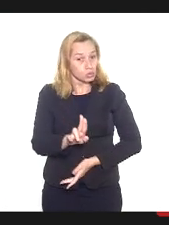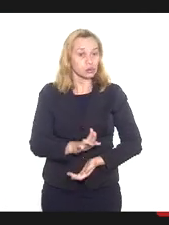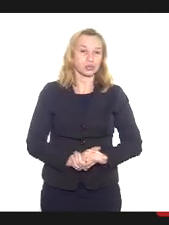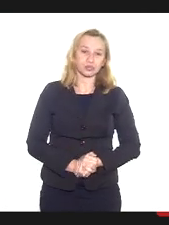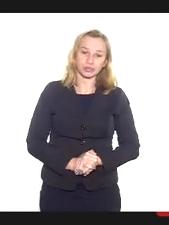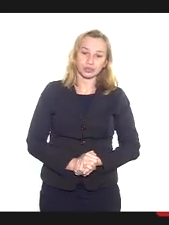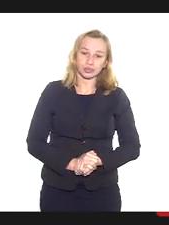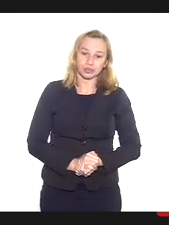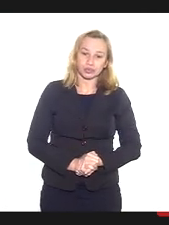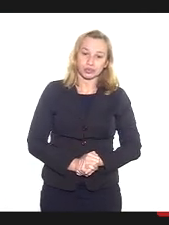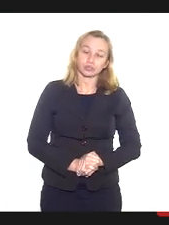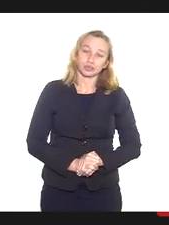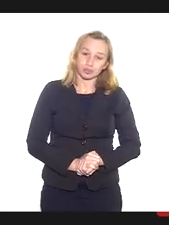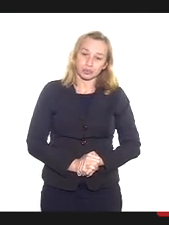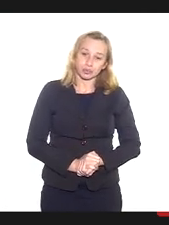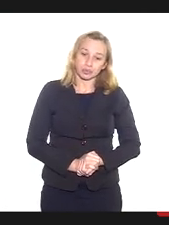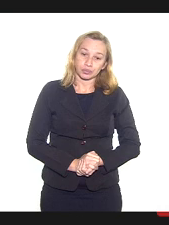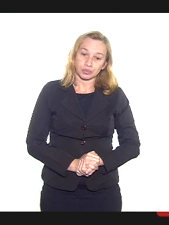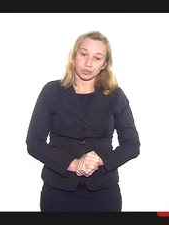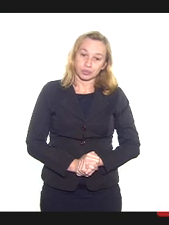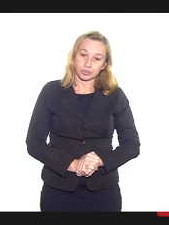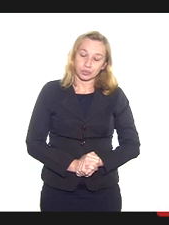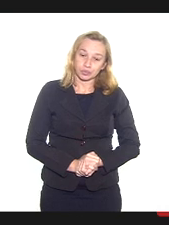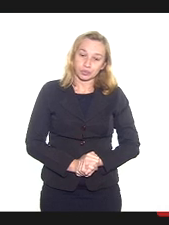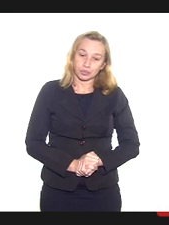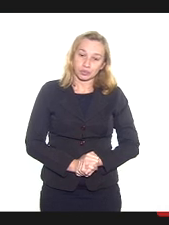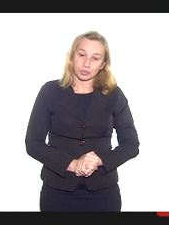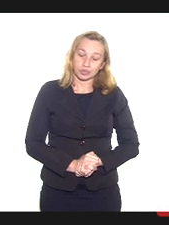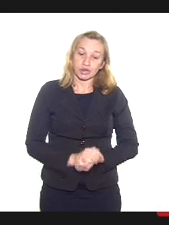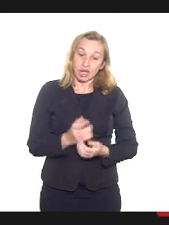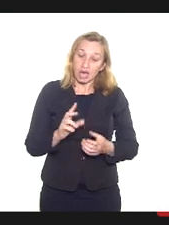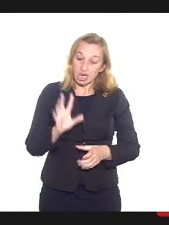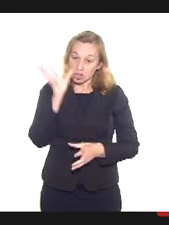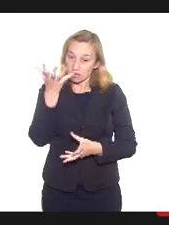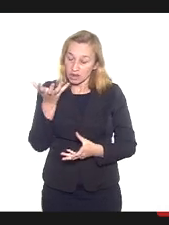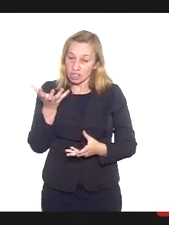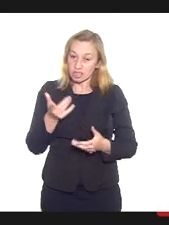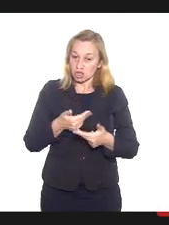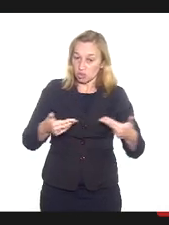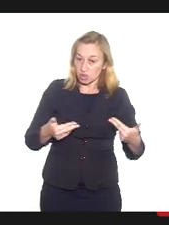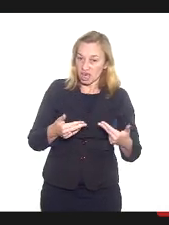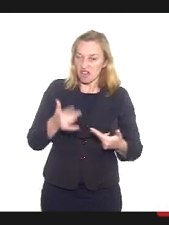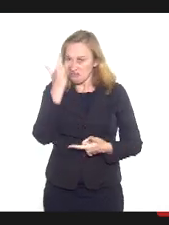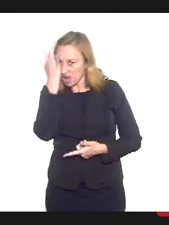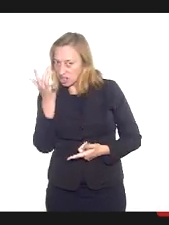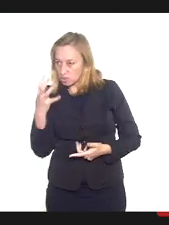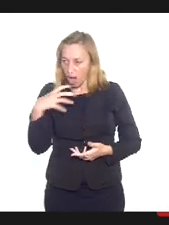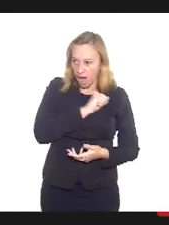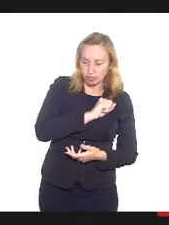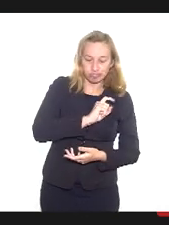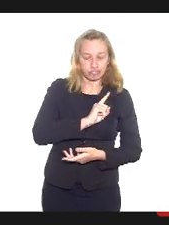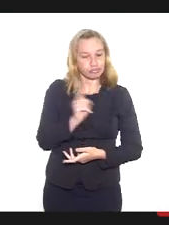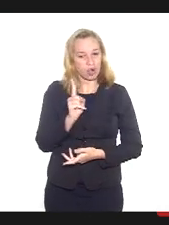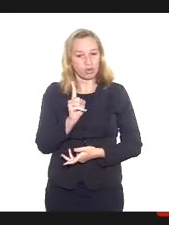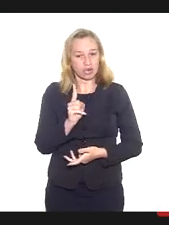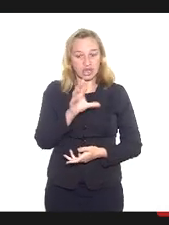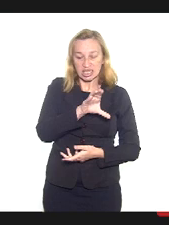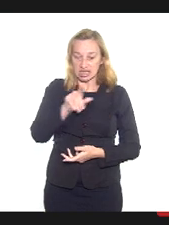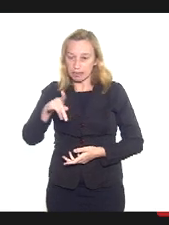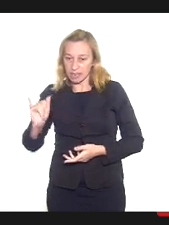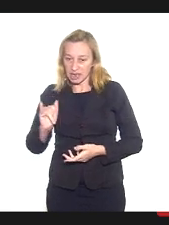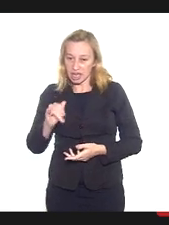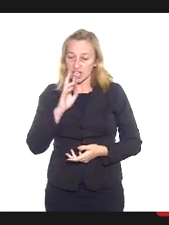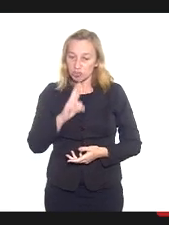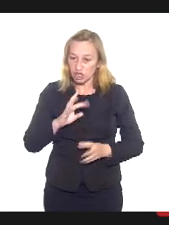do aparelho estatal tentando resolver essas questões. Vai ser rápido? Vai ser fácil? Não vai. Esta CPI dará todas as